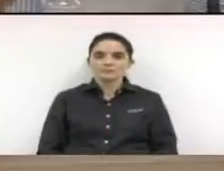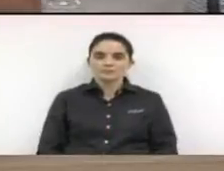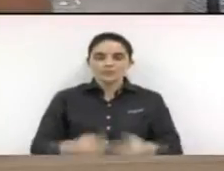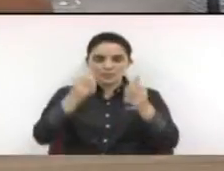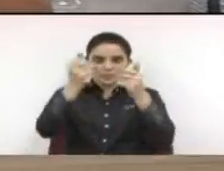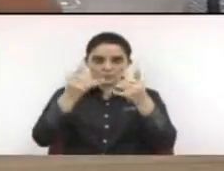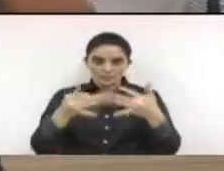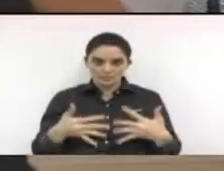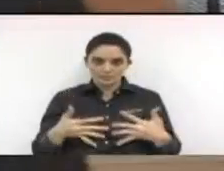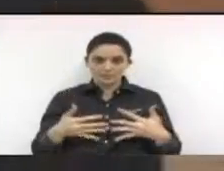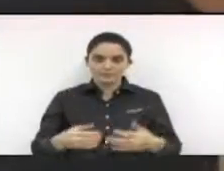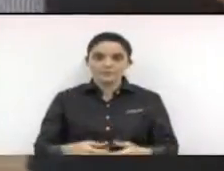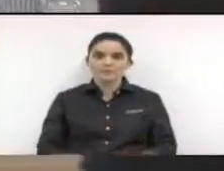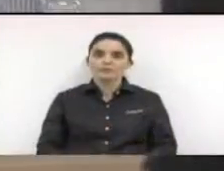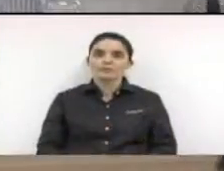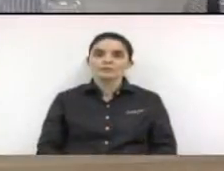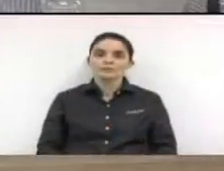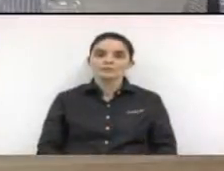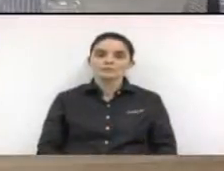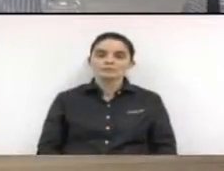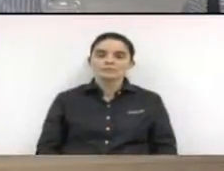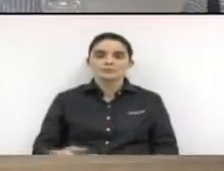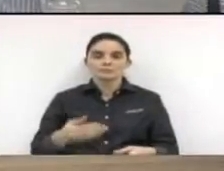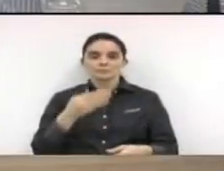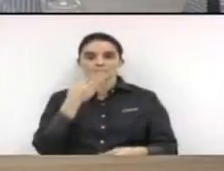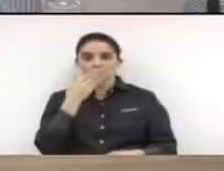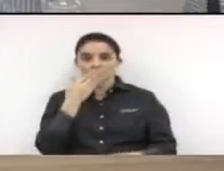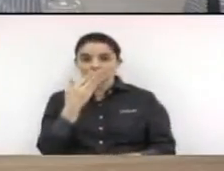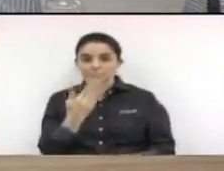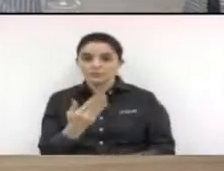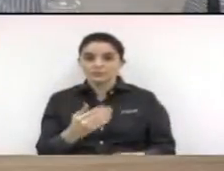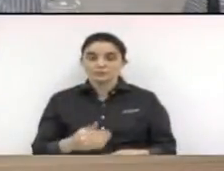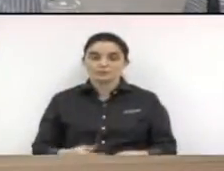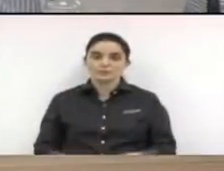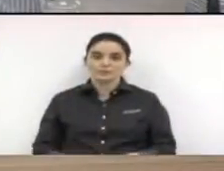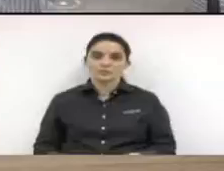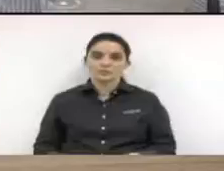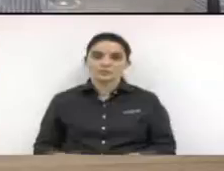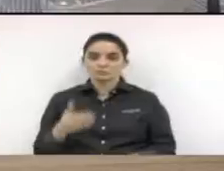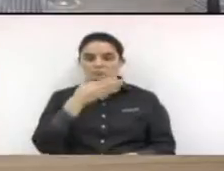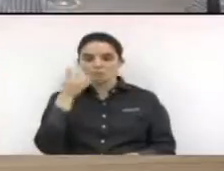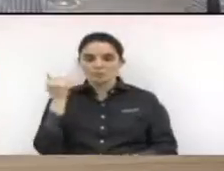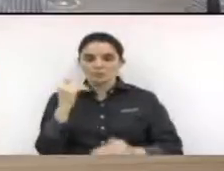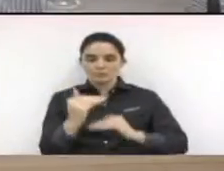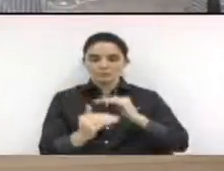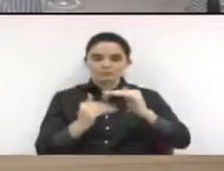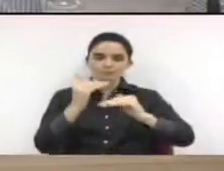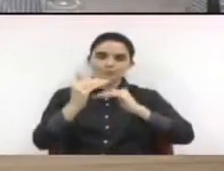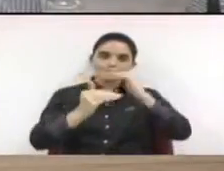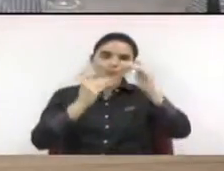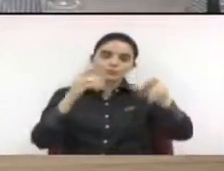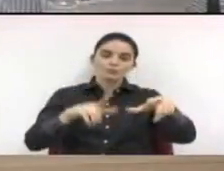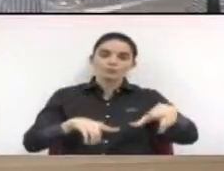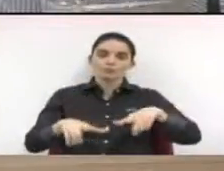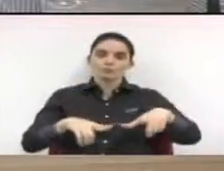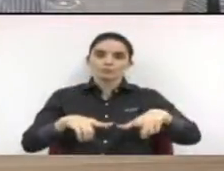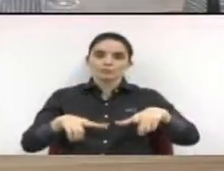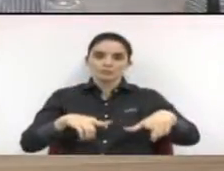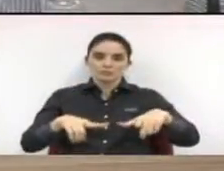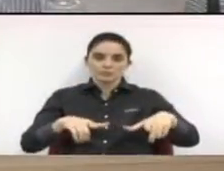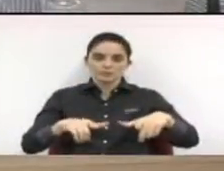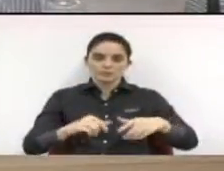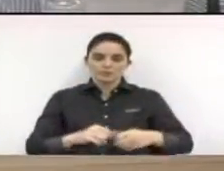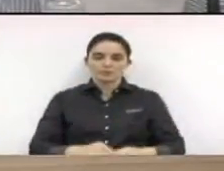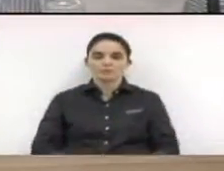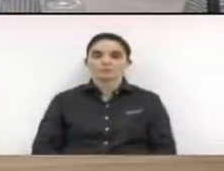Justificativa. A proposição tem por finalidade o melhor desenvolvimento dos trabalhos. Plenário, vereador Vitório Bortolã aos